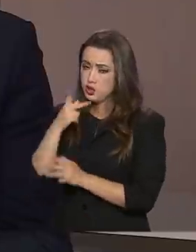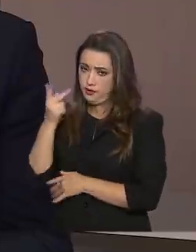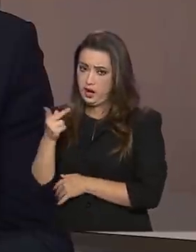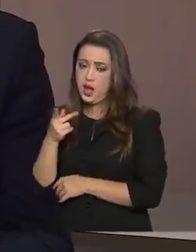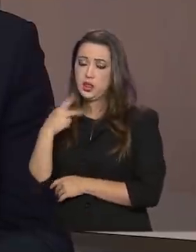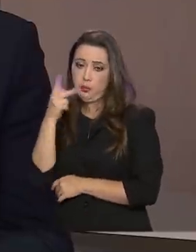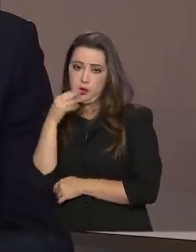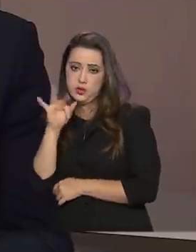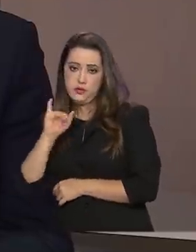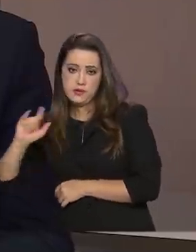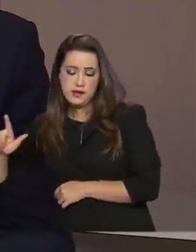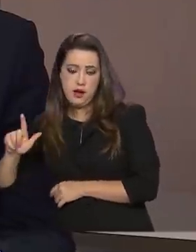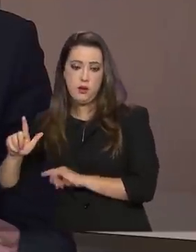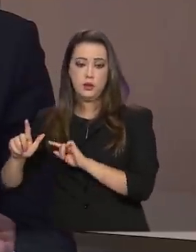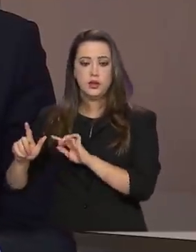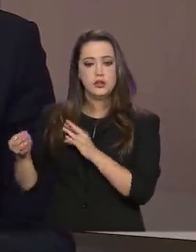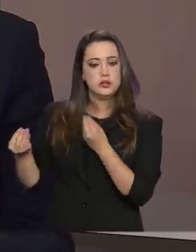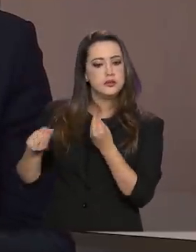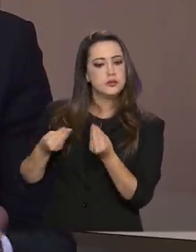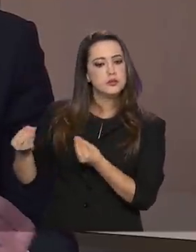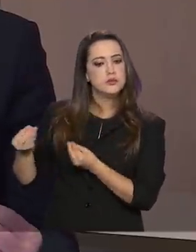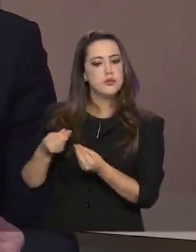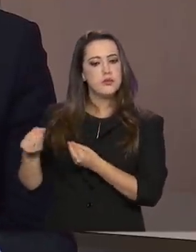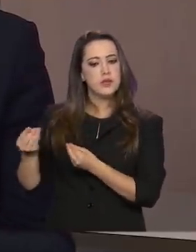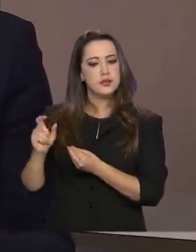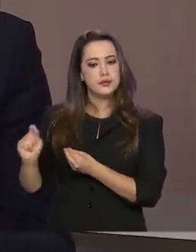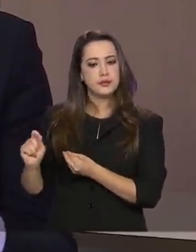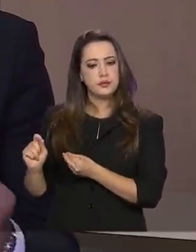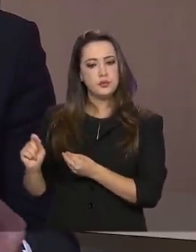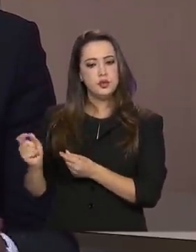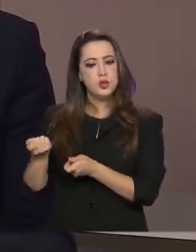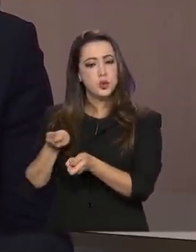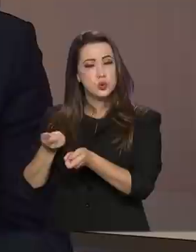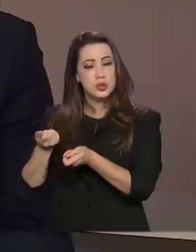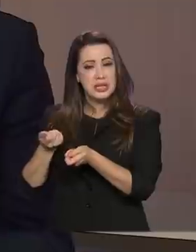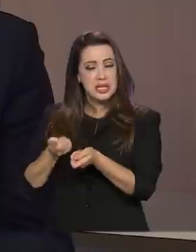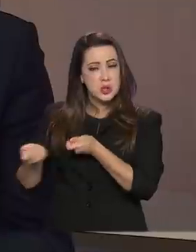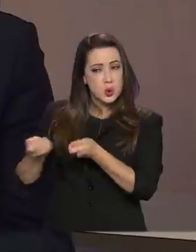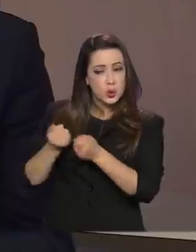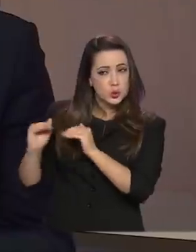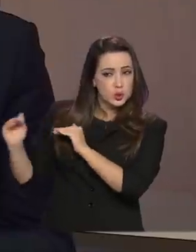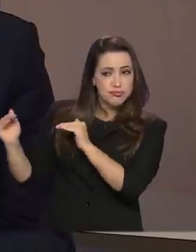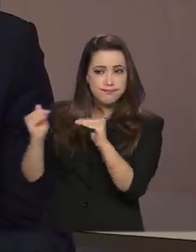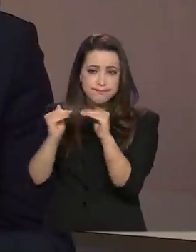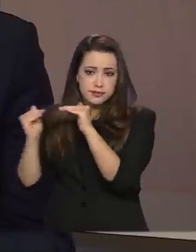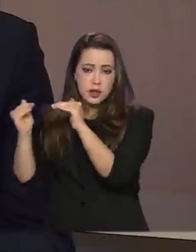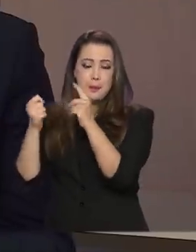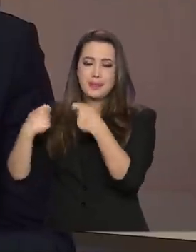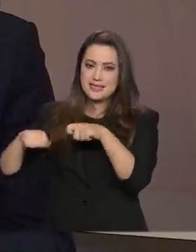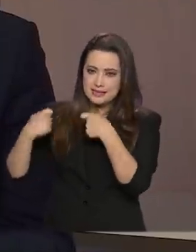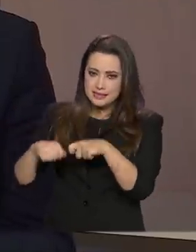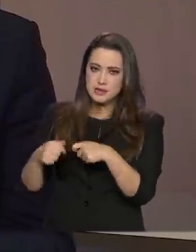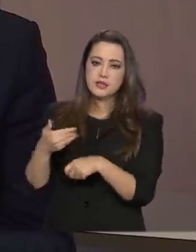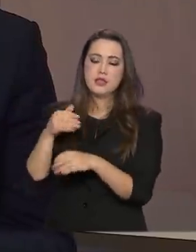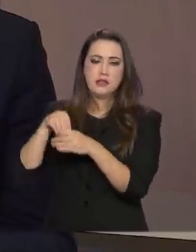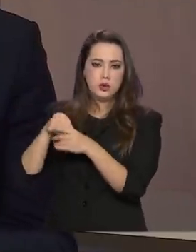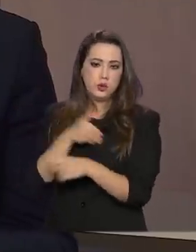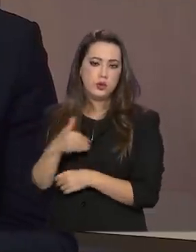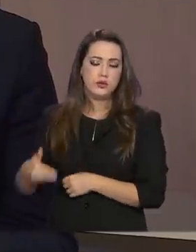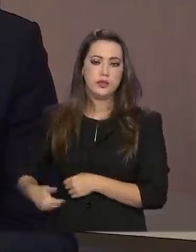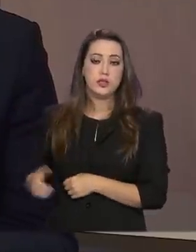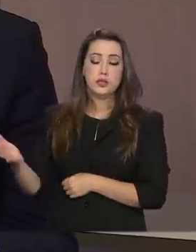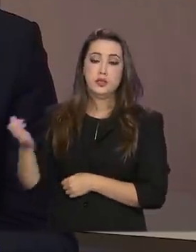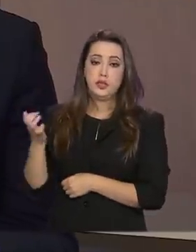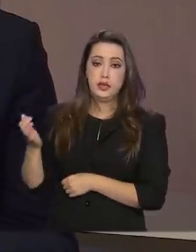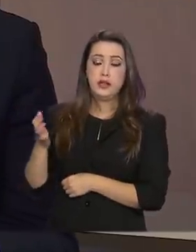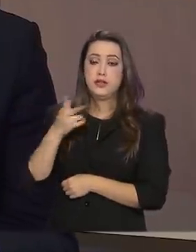fiscal e de como esse equilíbrio tem de existir pelo governo, eu queria